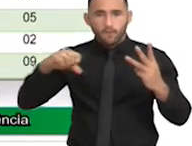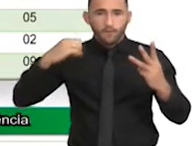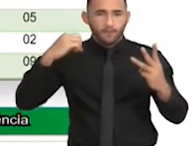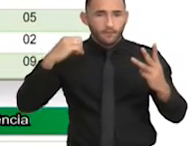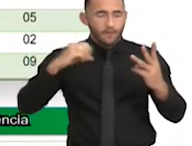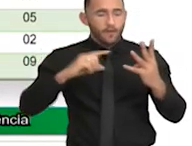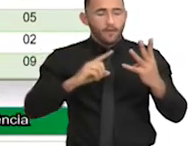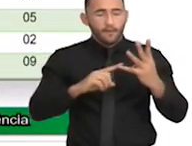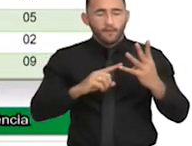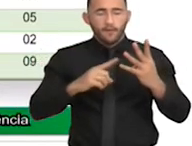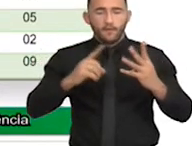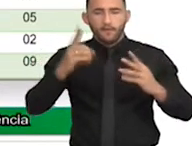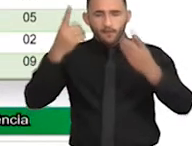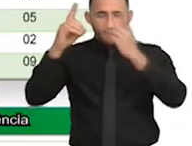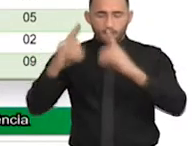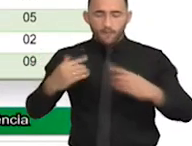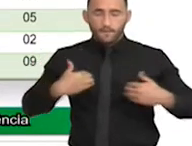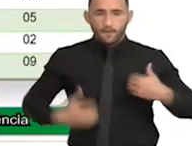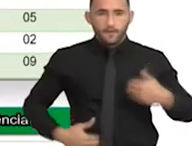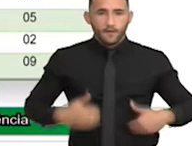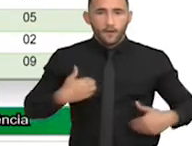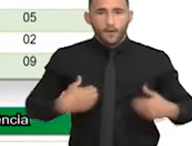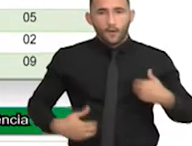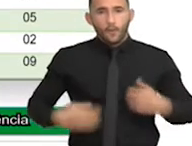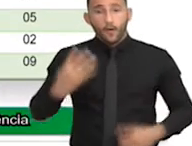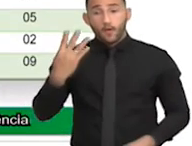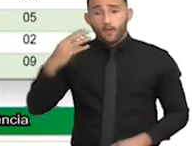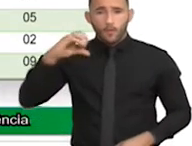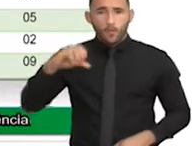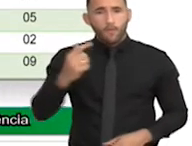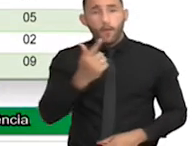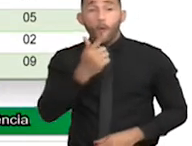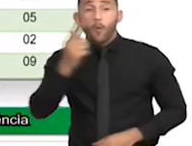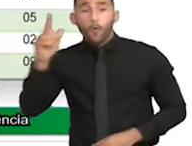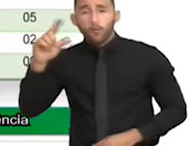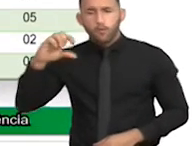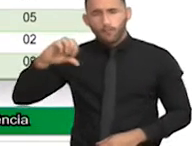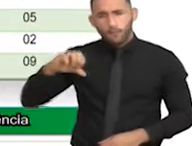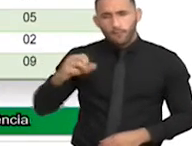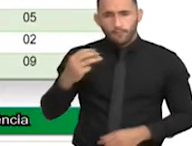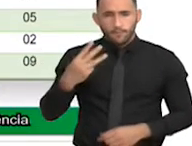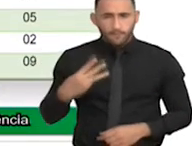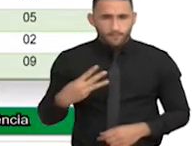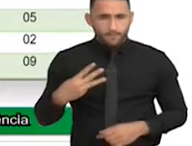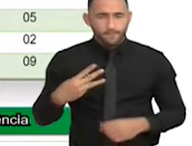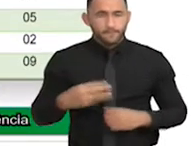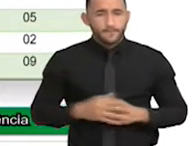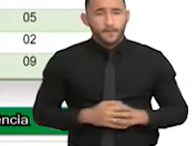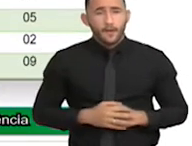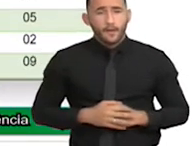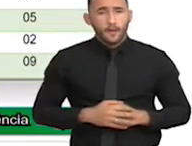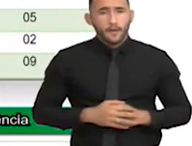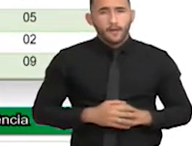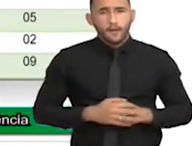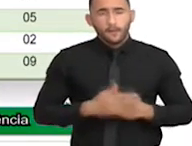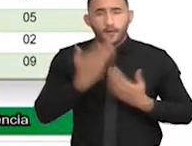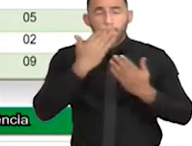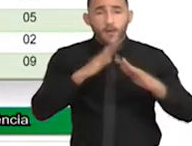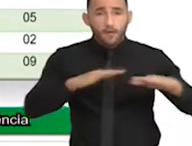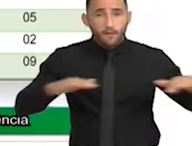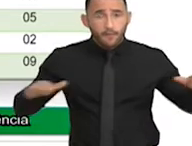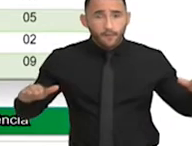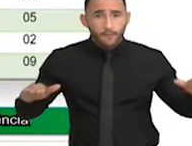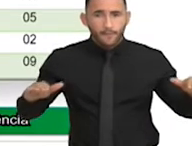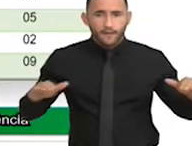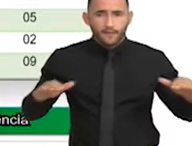física, 49, deficiência física e outros, 93. Nós temos crianças com paralisia cerebral